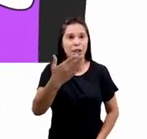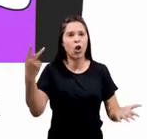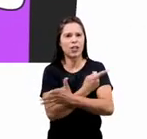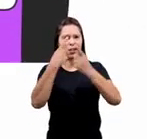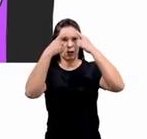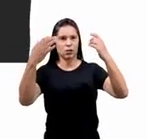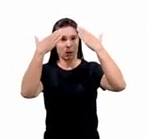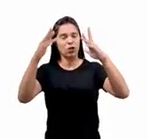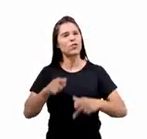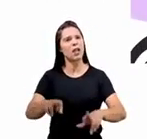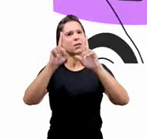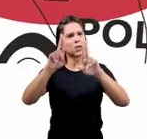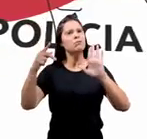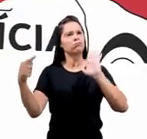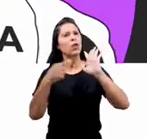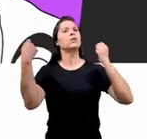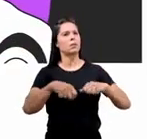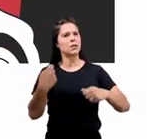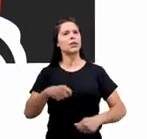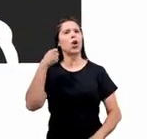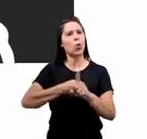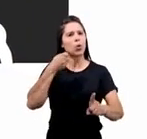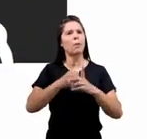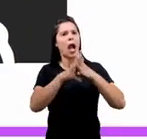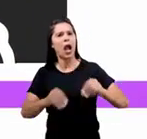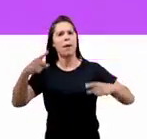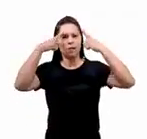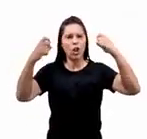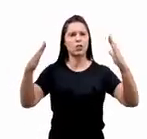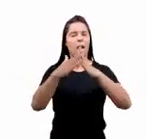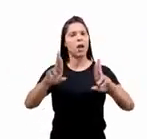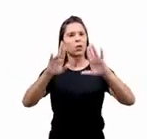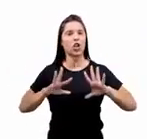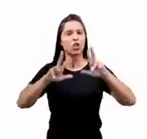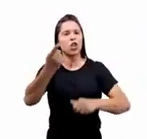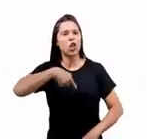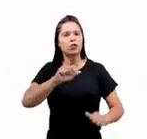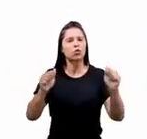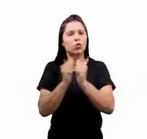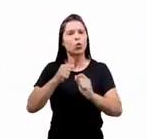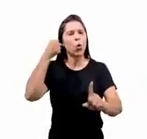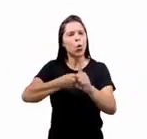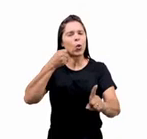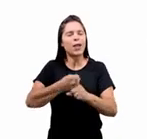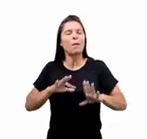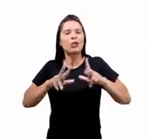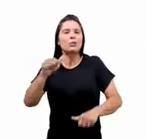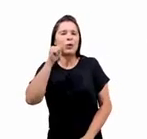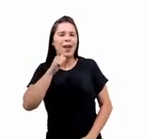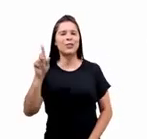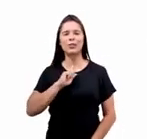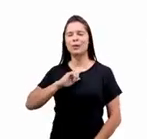Denuncie. Combater a violência doméstica é responsabilidade de todos. Vamos juntas, pelas mulheres de Minas,